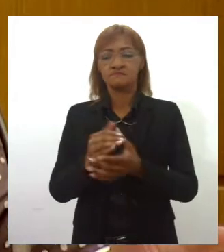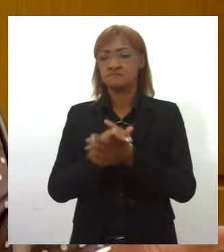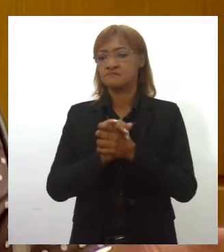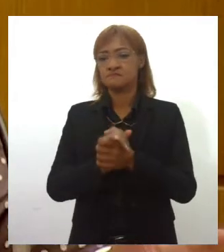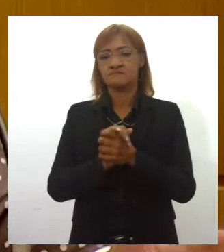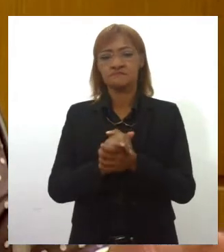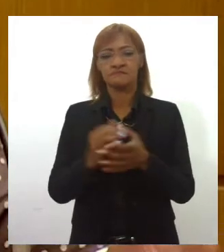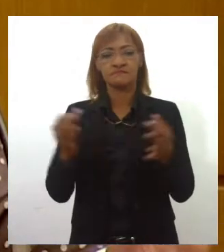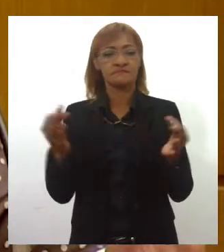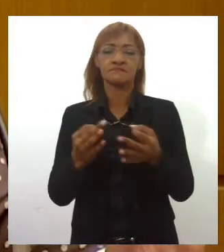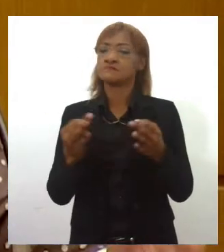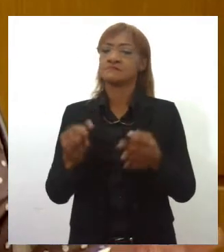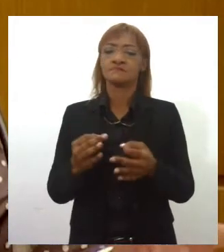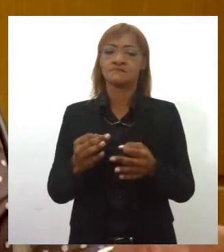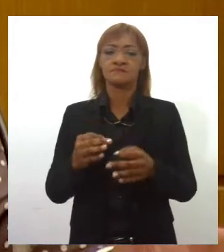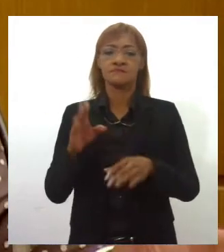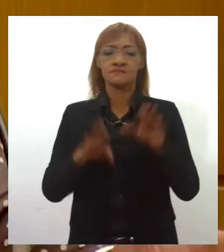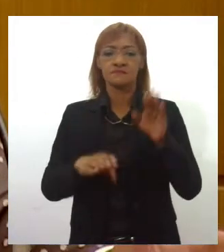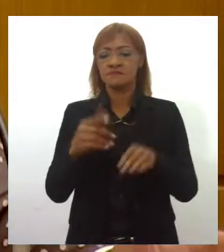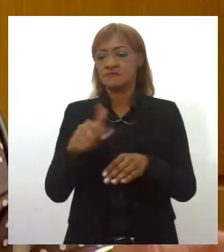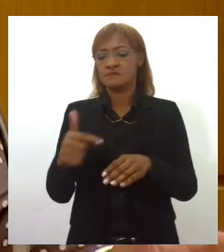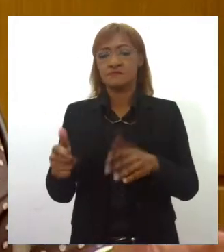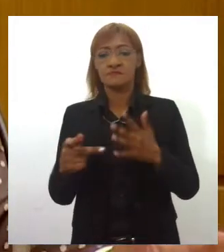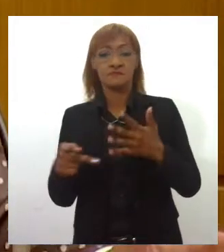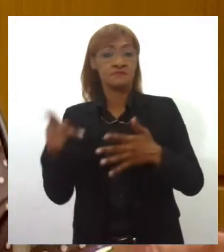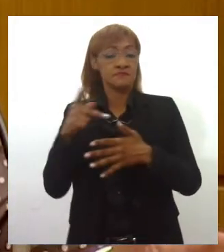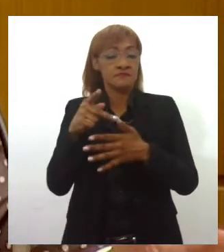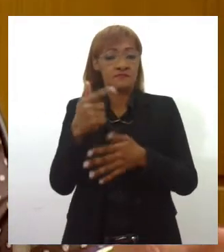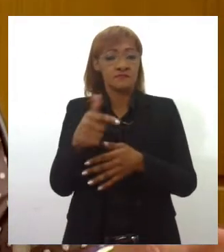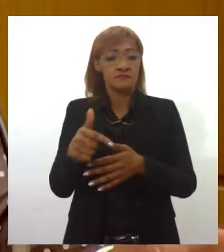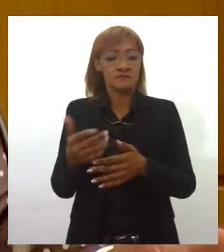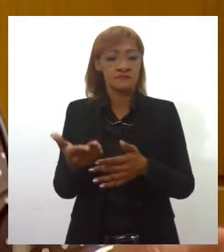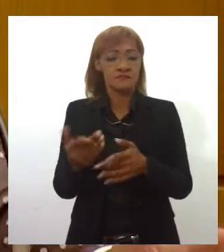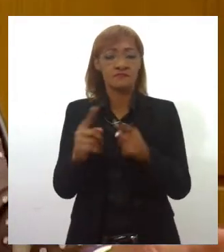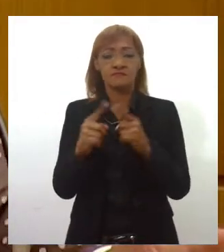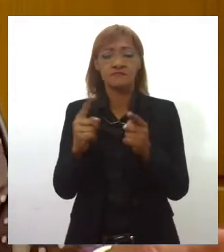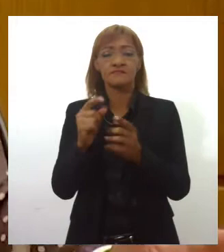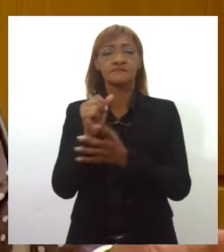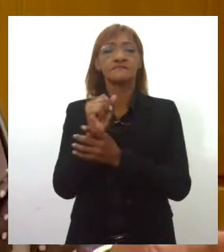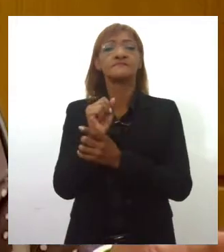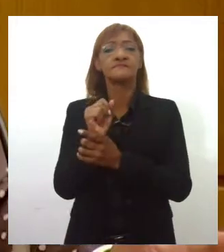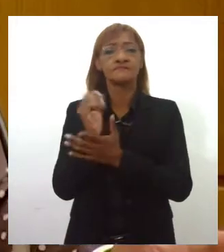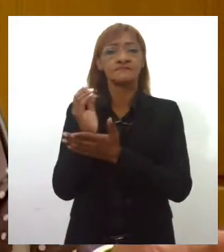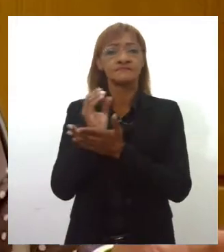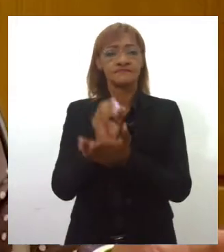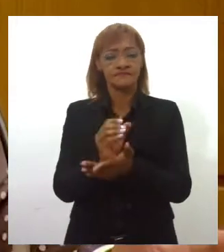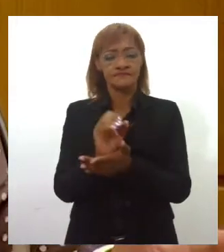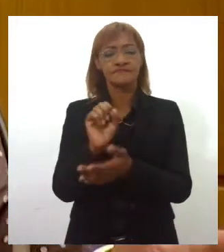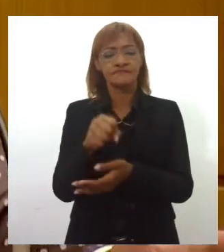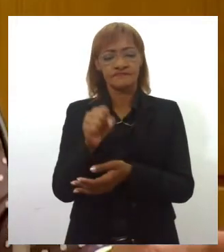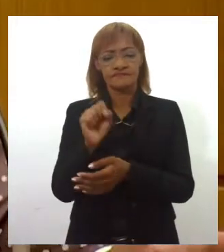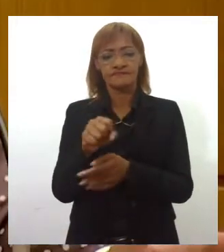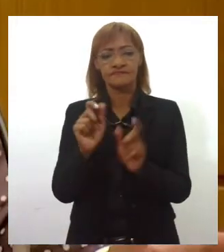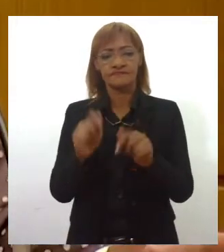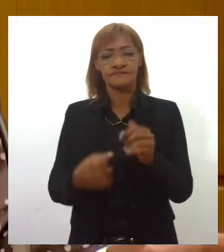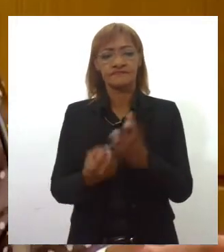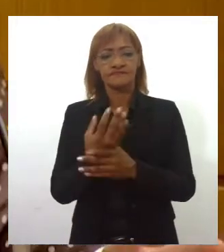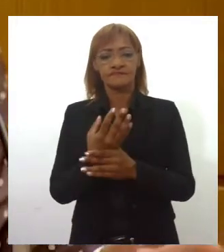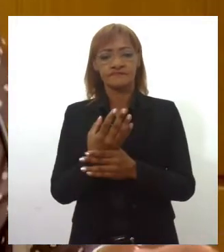quando não se tem recurso, muitas das vezes não se prioriza a política pública, e a garantia do recurso faz com que efetivamente ela aconteça.